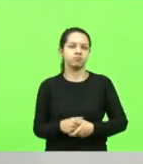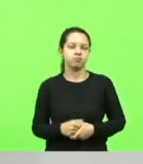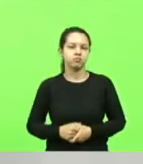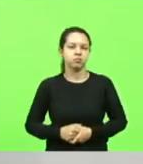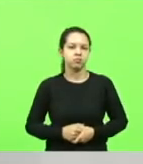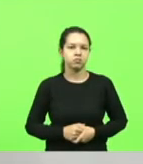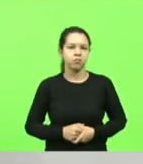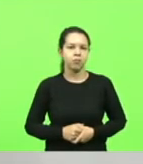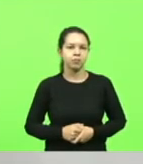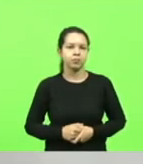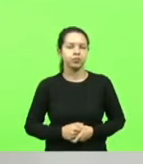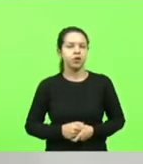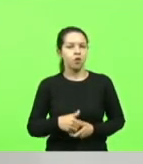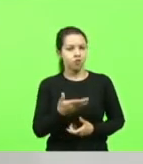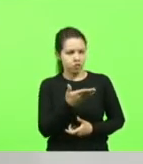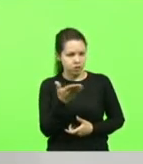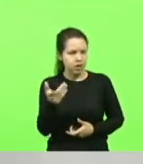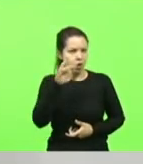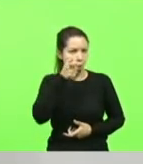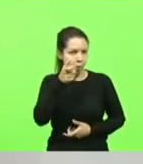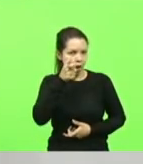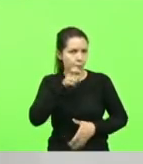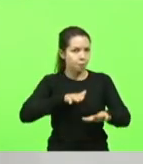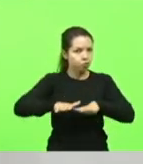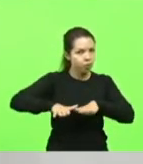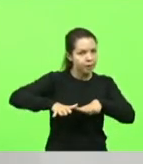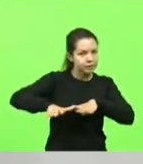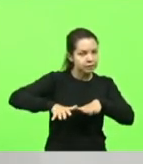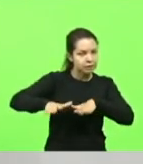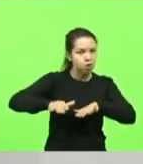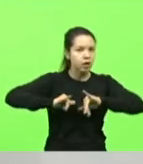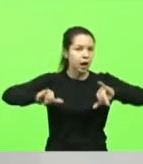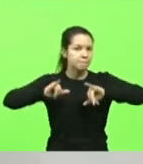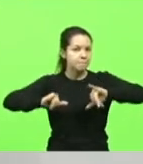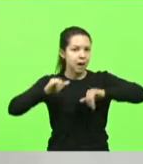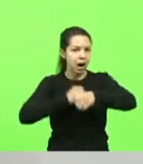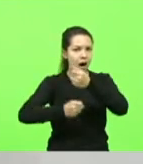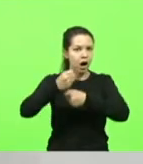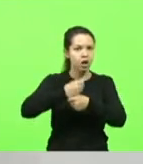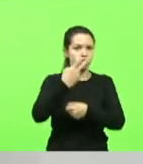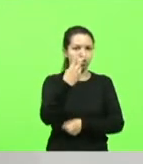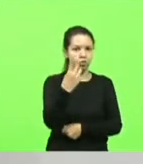Quem acompanhou a movimentação do que foi a campanha de 2018